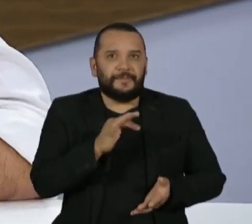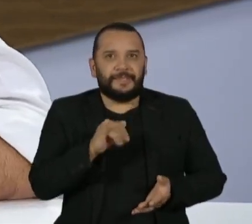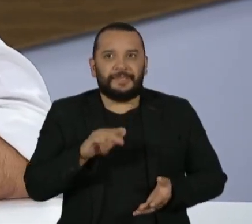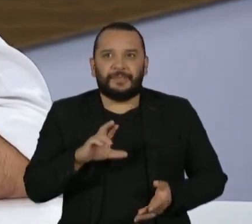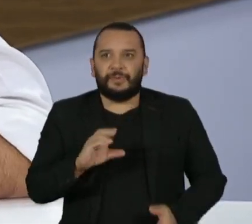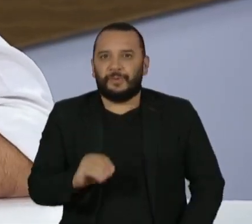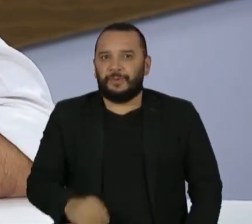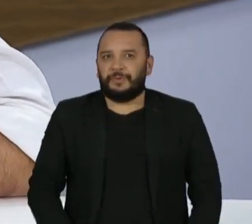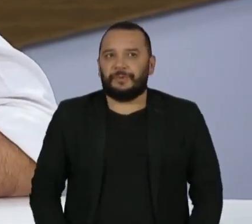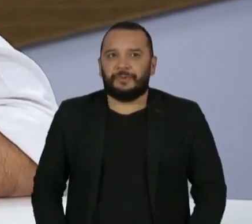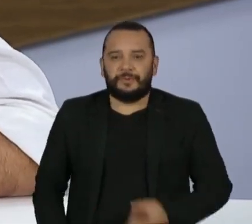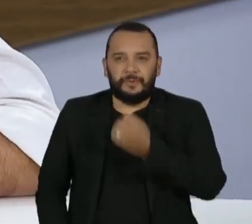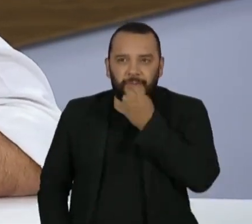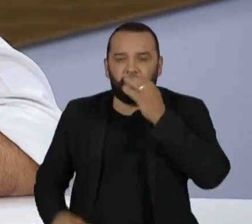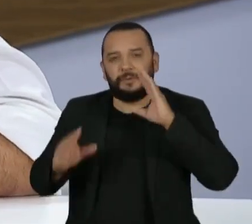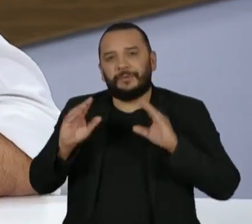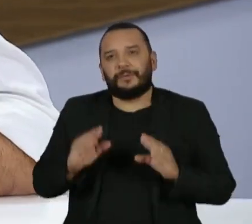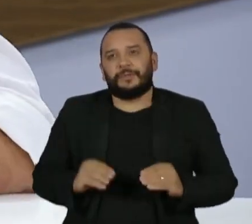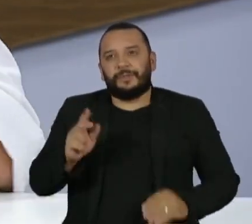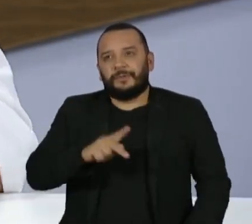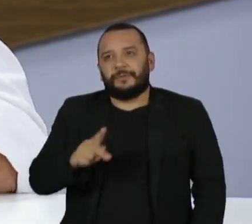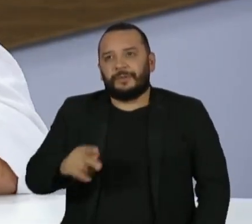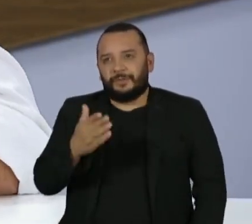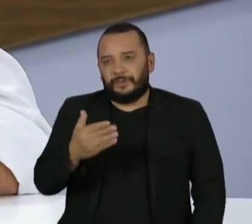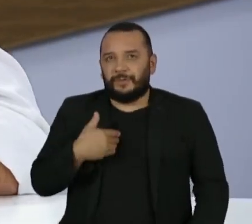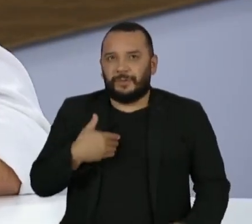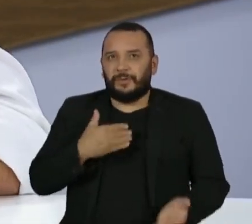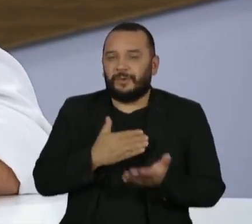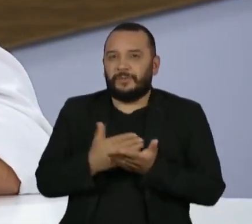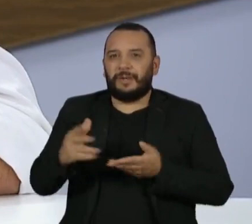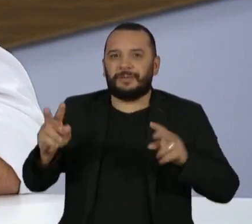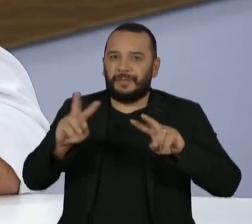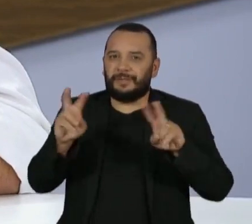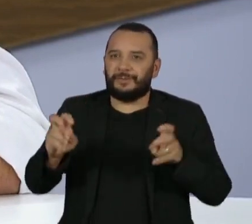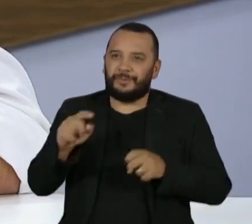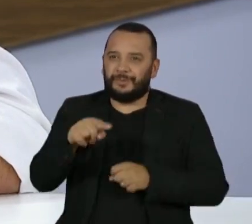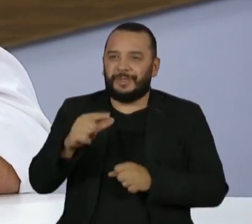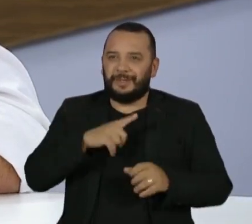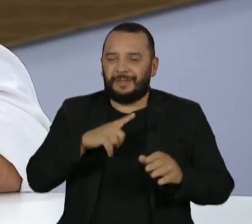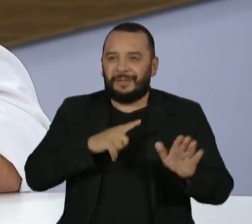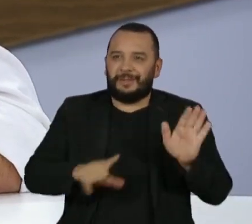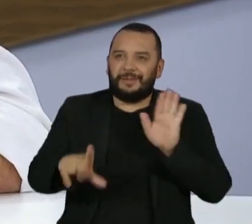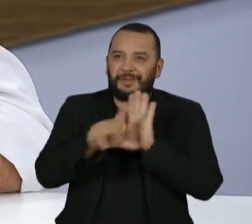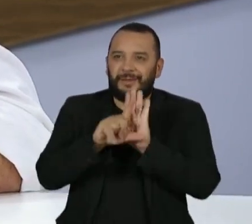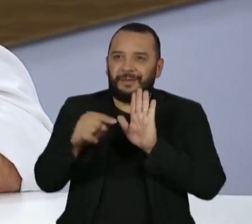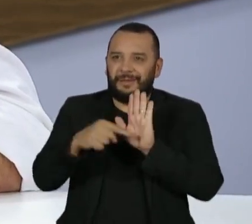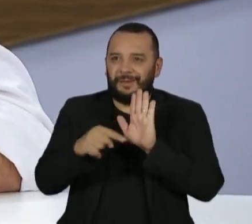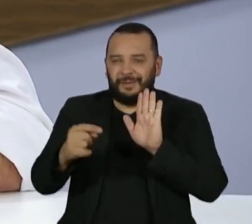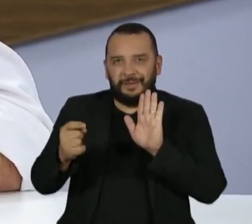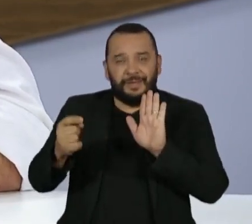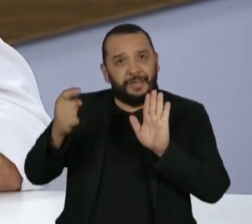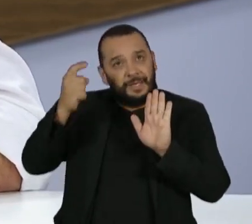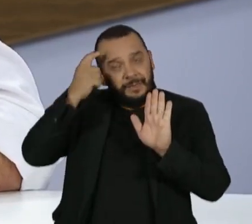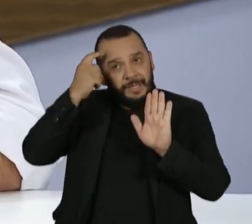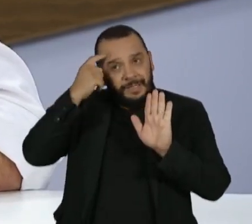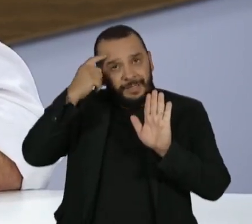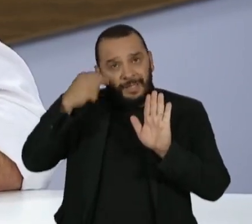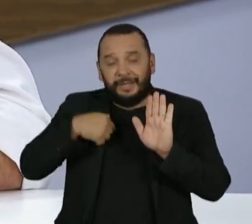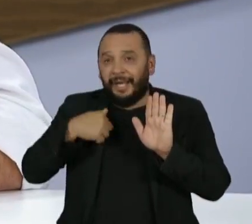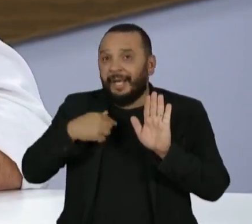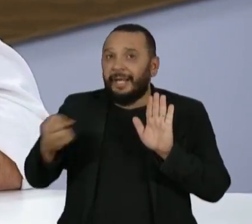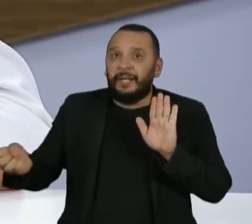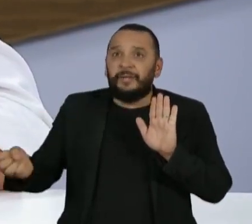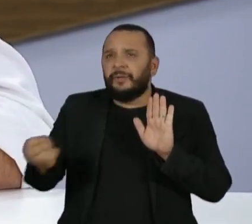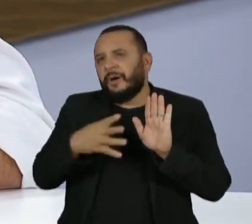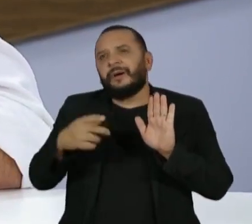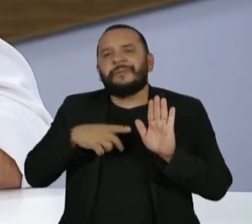Boa noite, professor. Vou inaugurar aqui o assunto da regulação, pensando nessas novas ferramentas